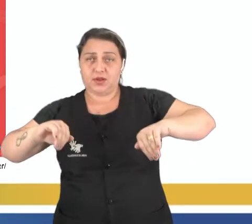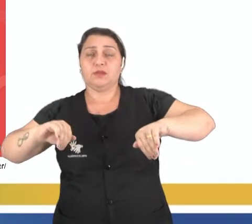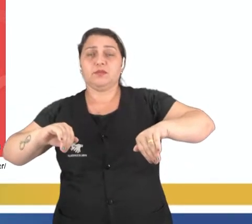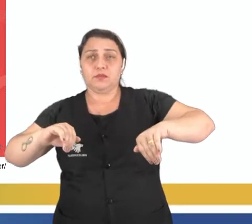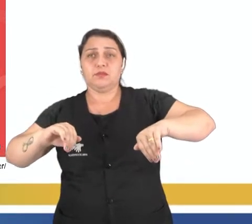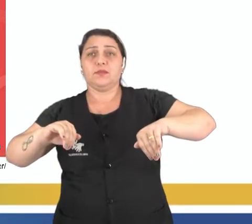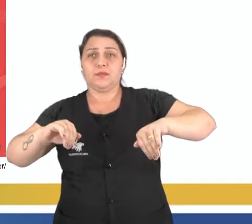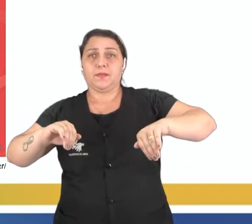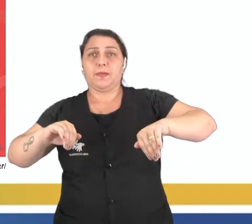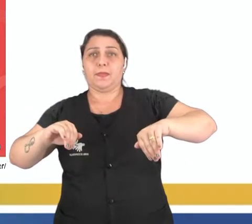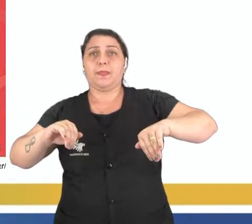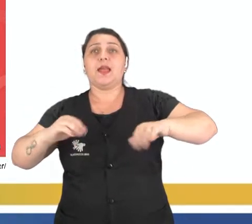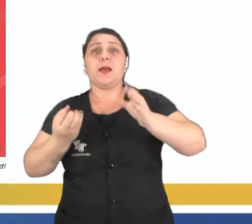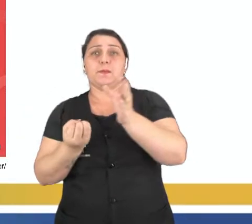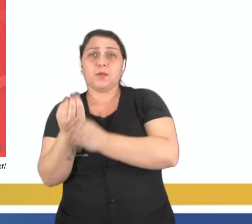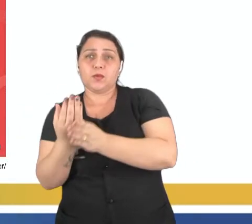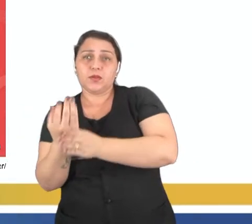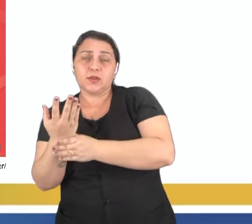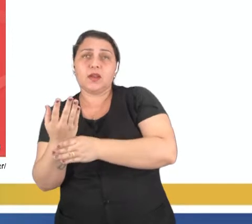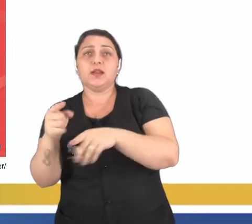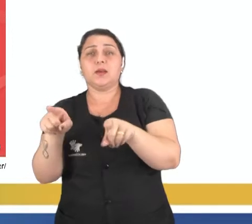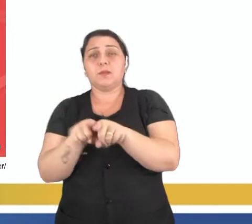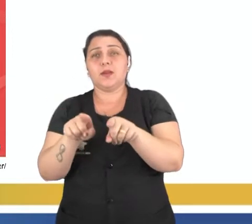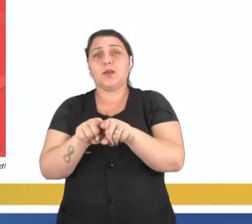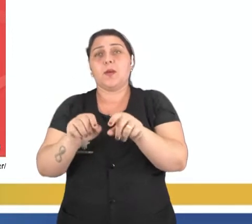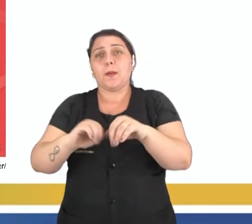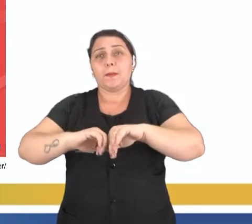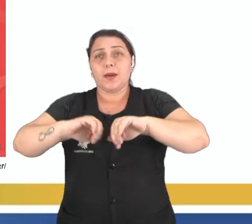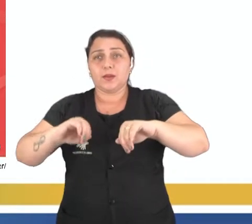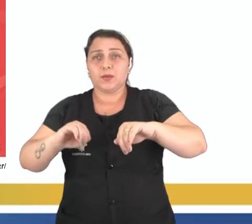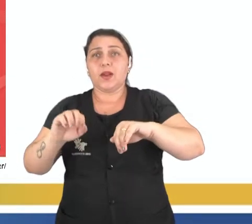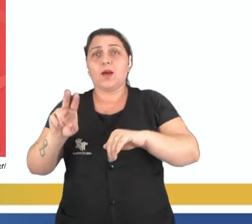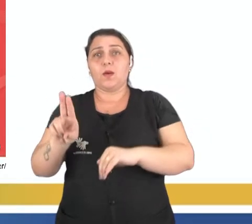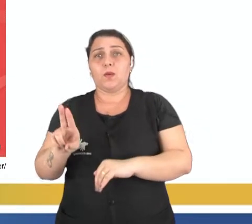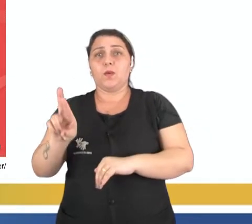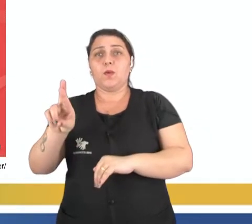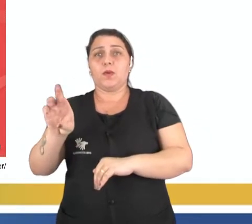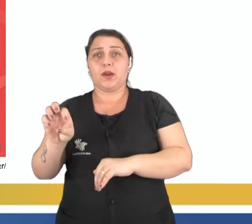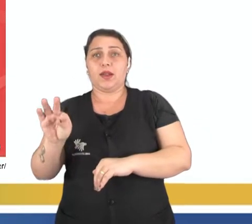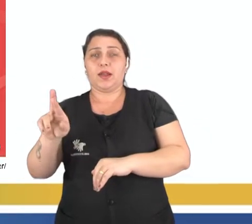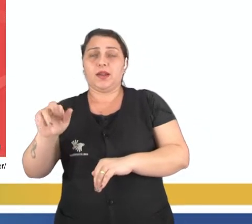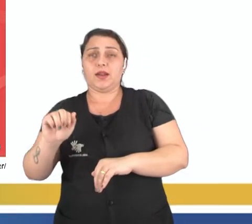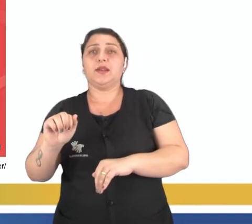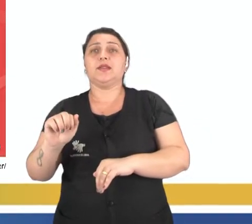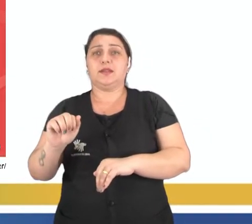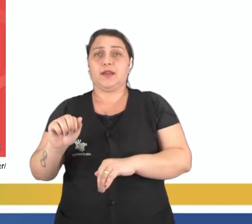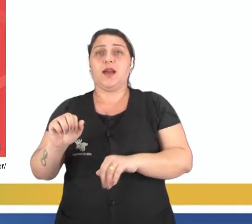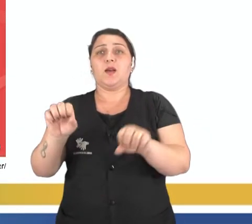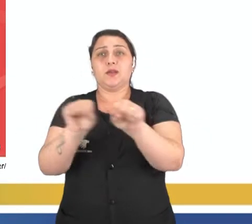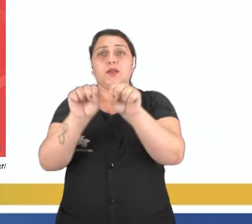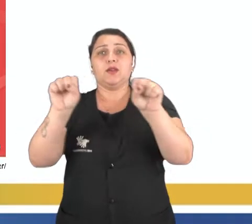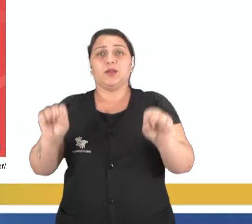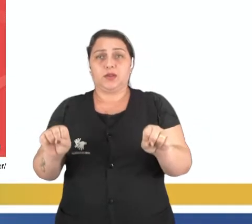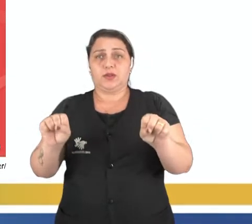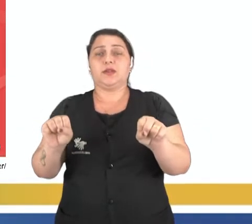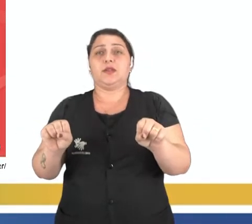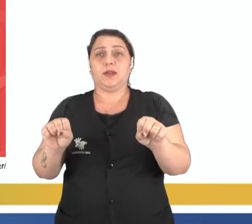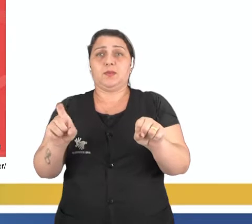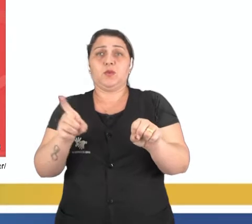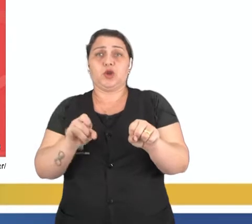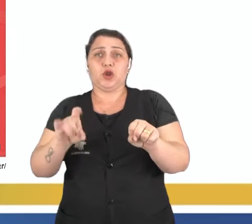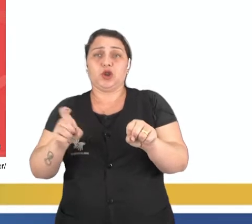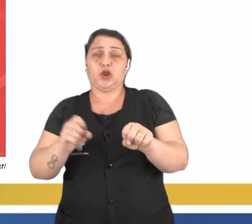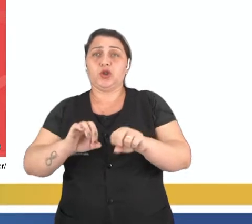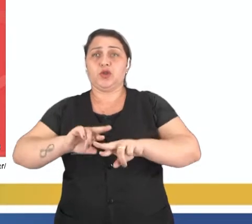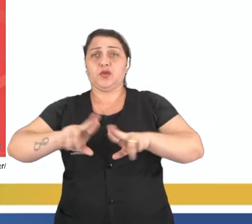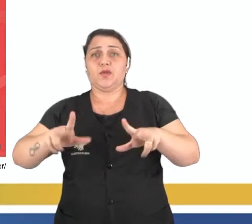relacionada à reprodução e nós temos uma abertura que é a uretra relacionada ao sistema excretor, diferente do